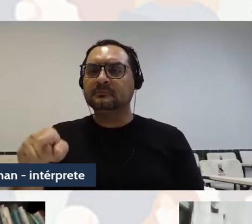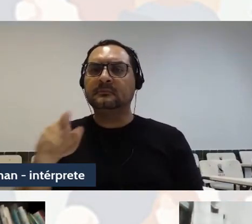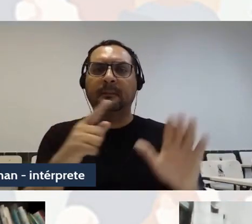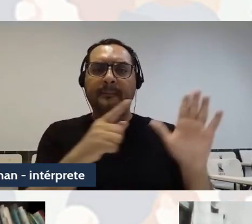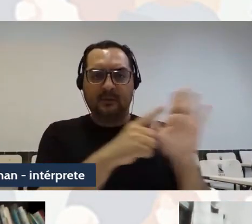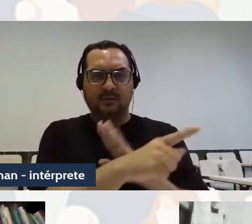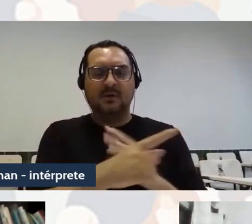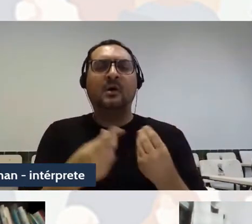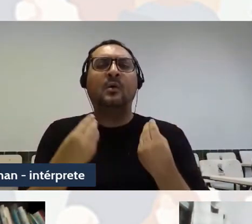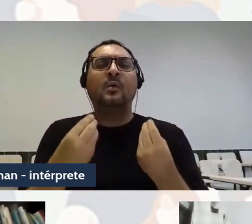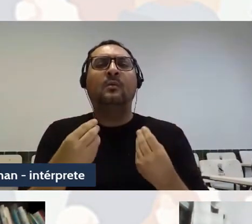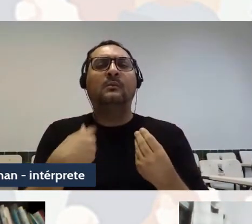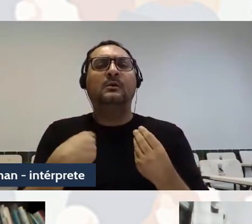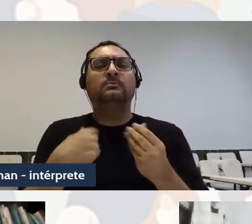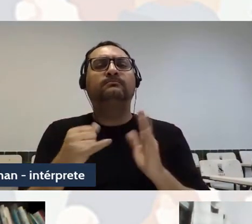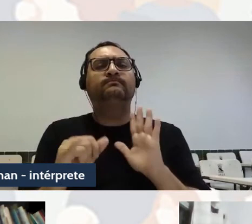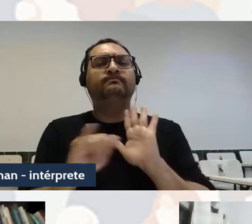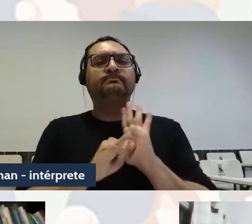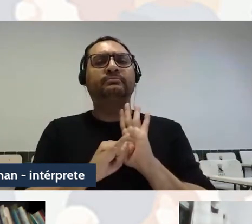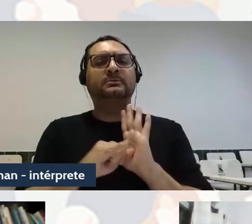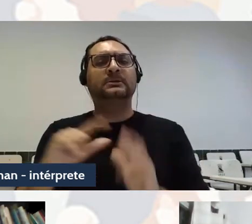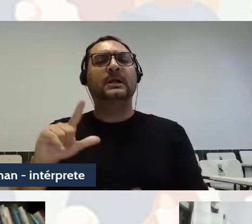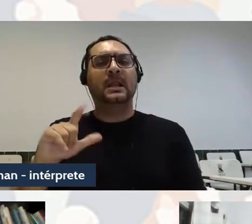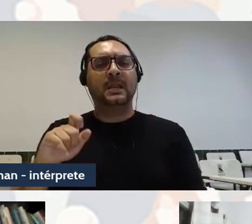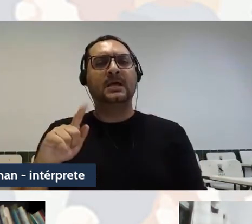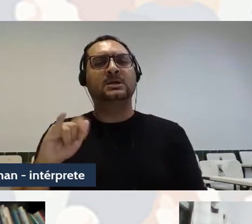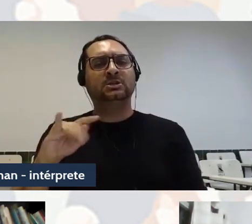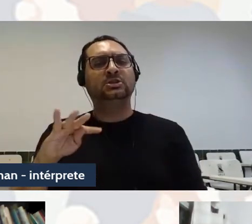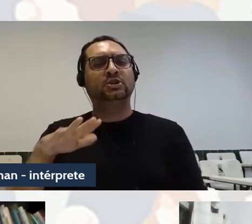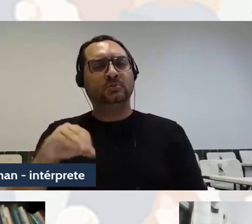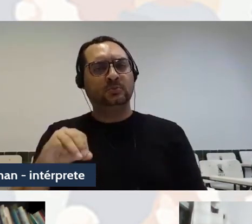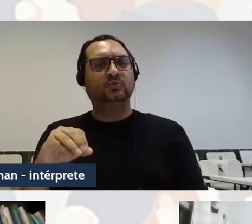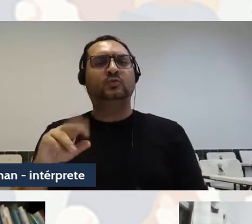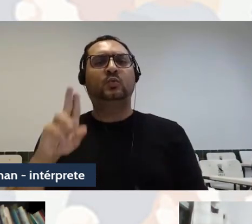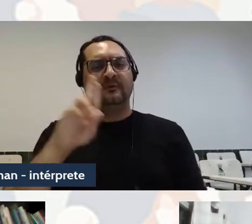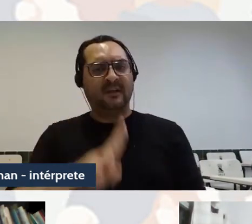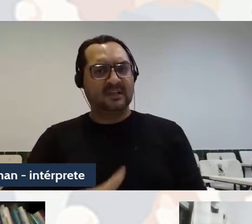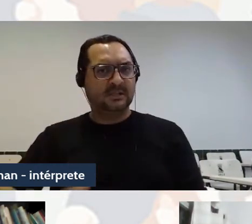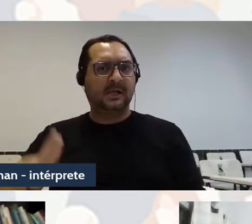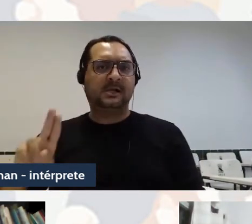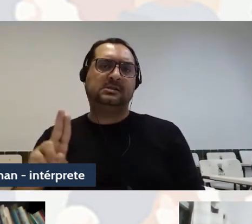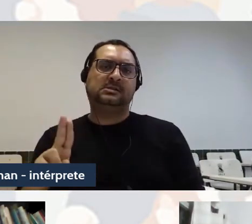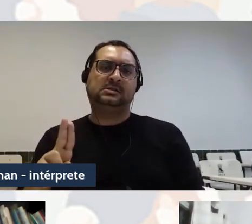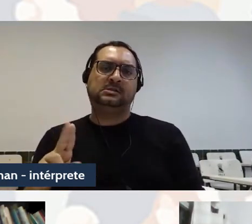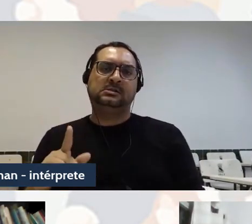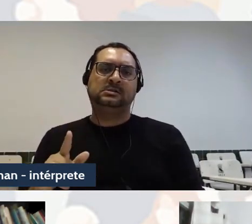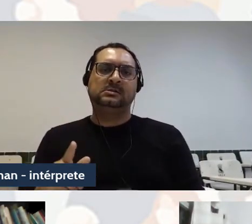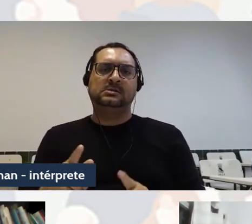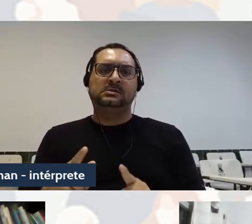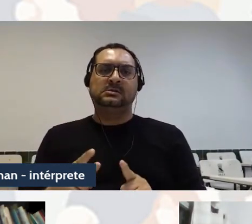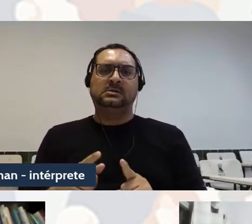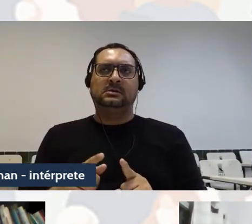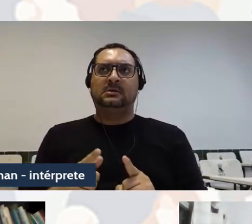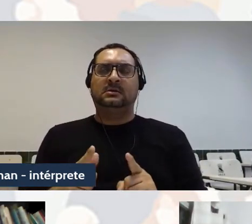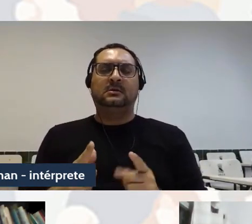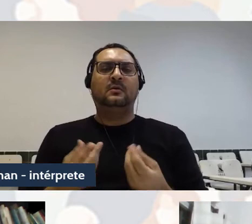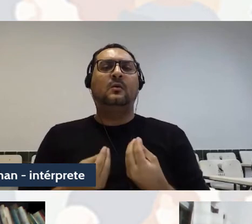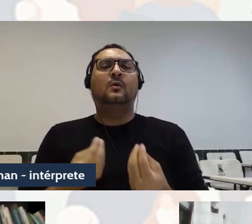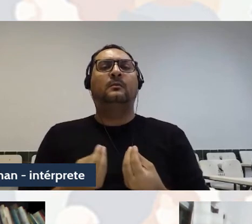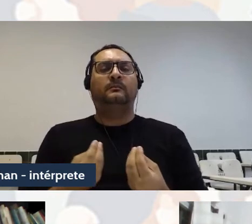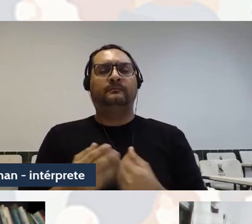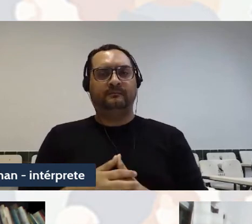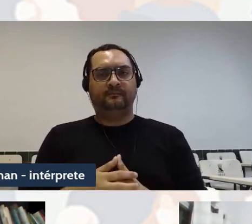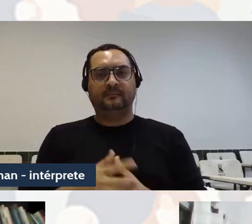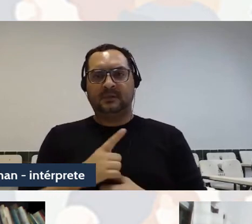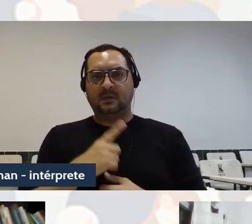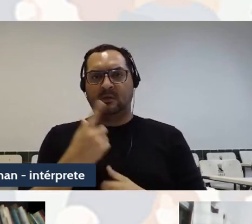universidade, né, fora do discurso da ciência, e uma pergunta